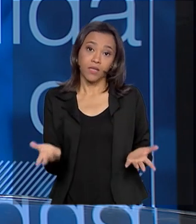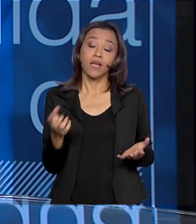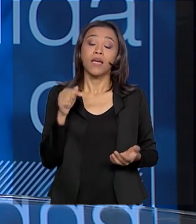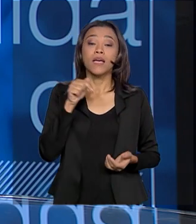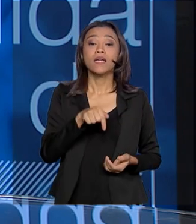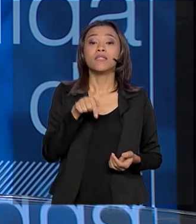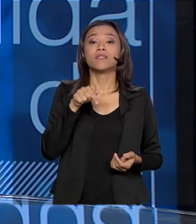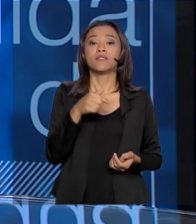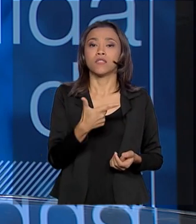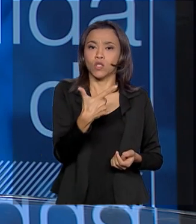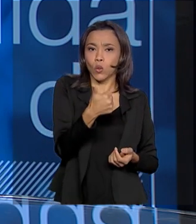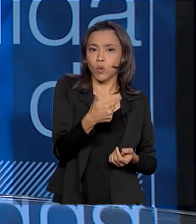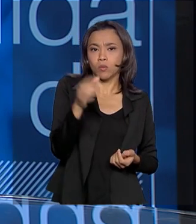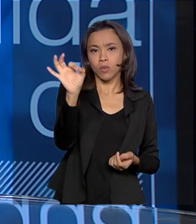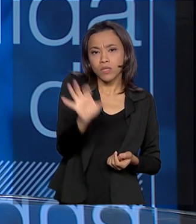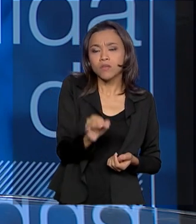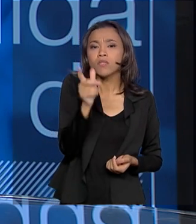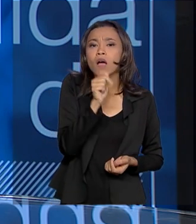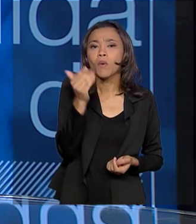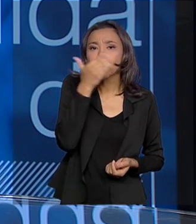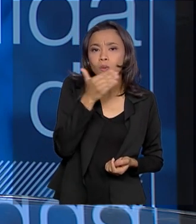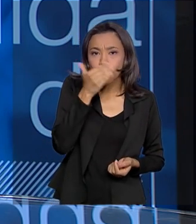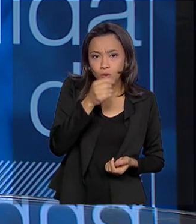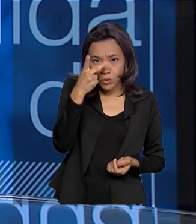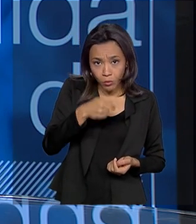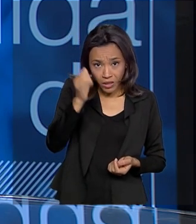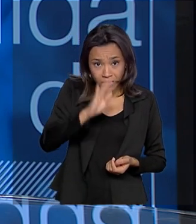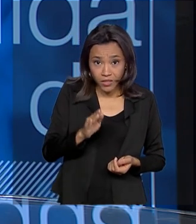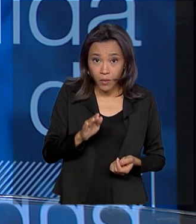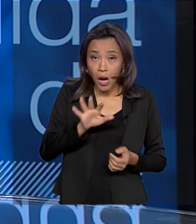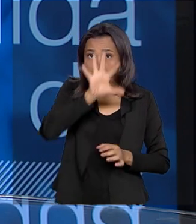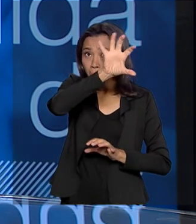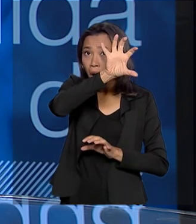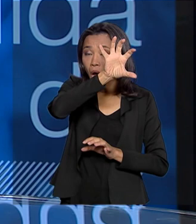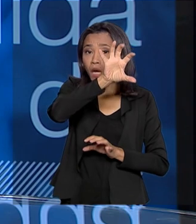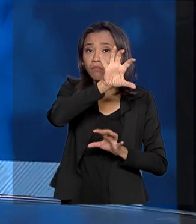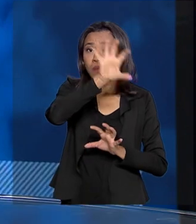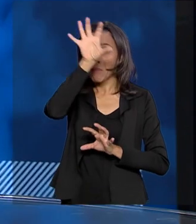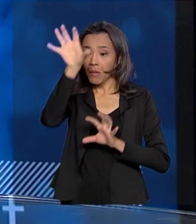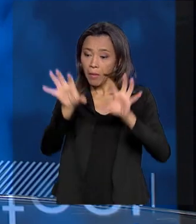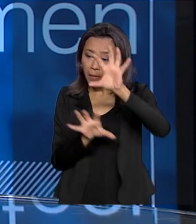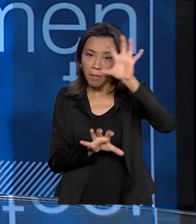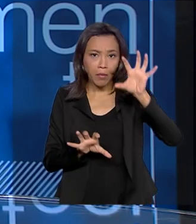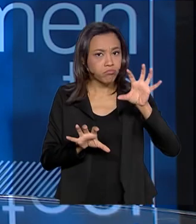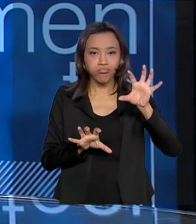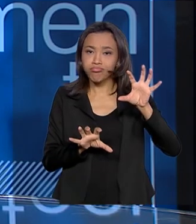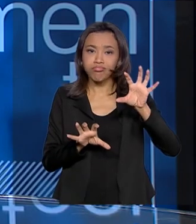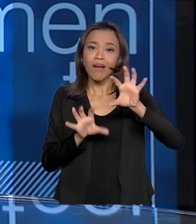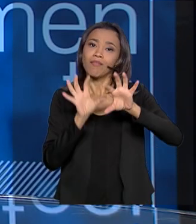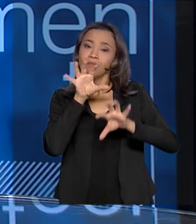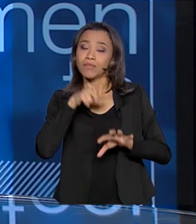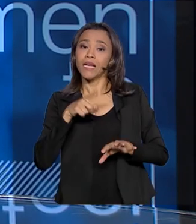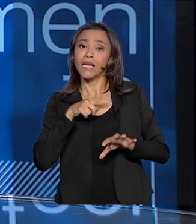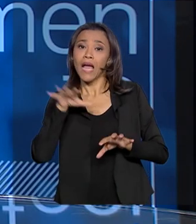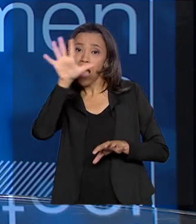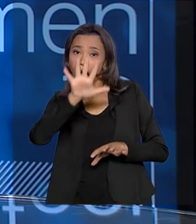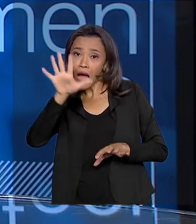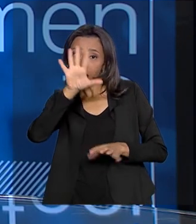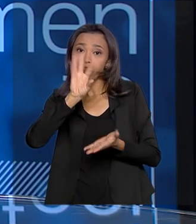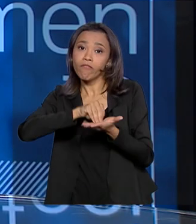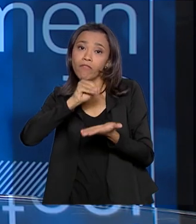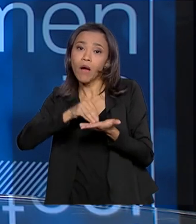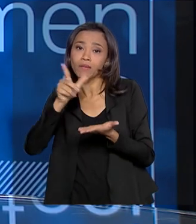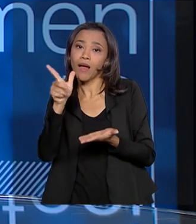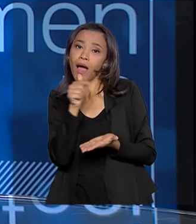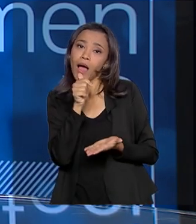doce que estão concentrados aqui no Brasil são mal distribuídos. Então, temos regiões onde falta água e regiões onde temos abundância de